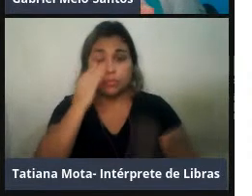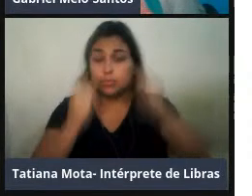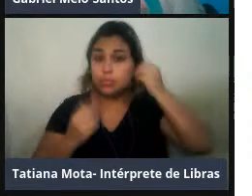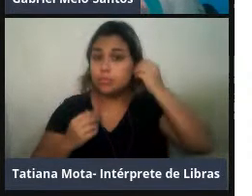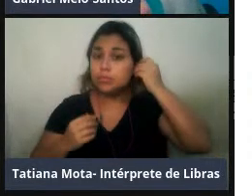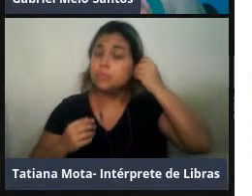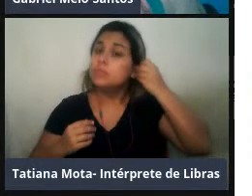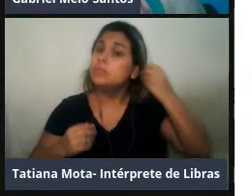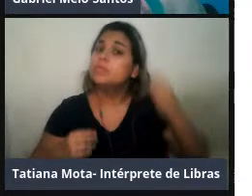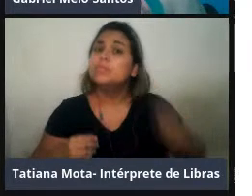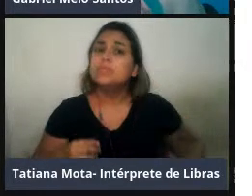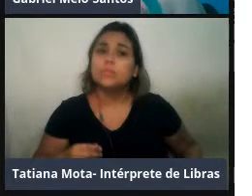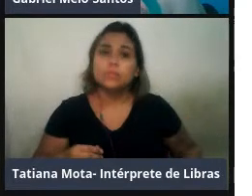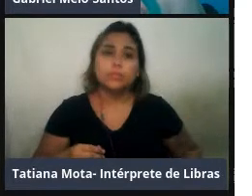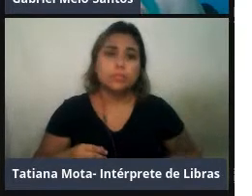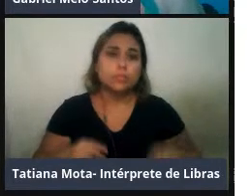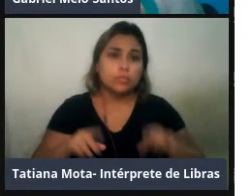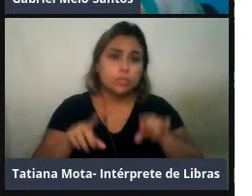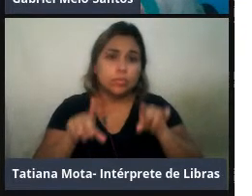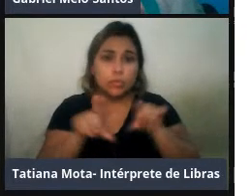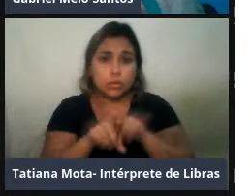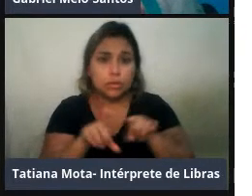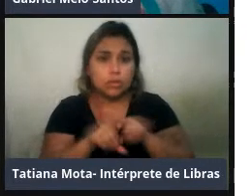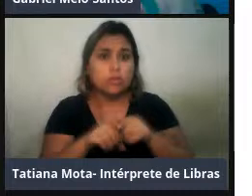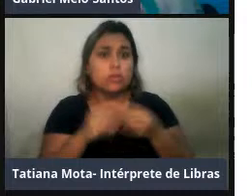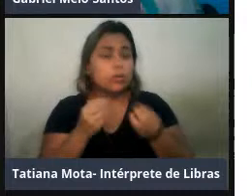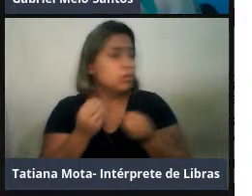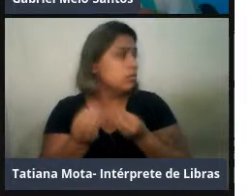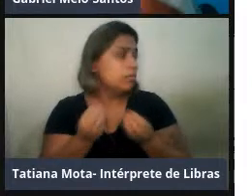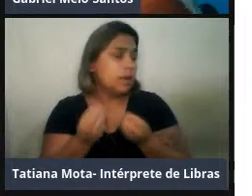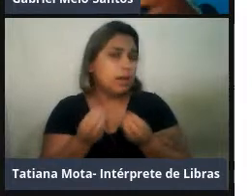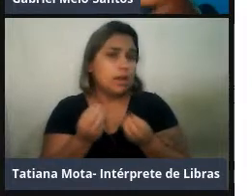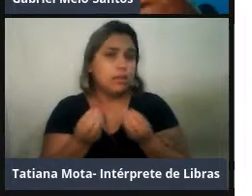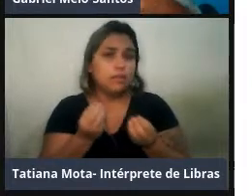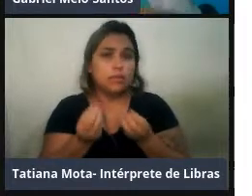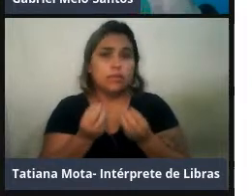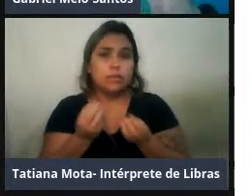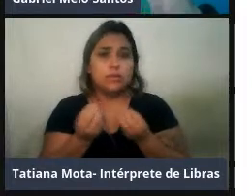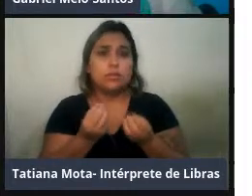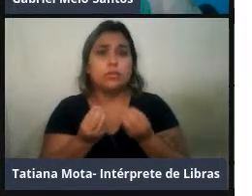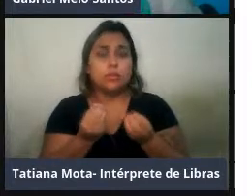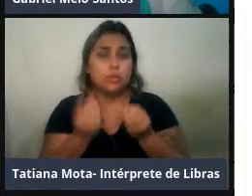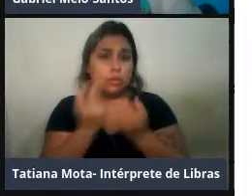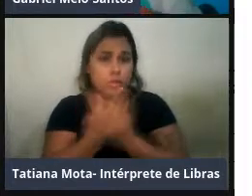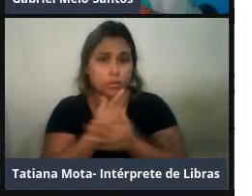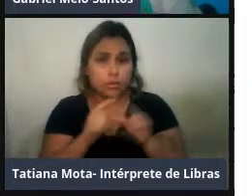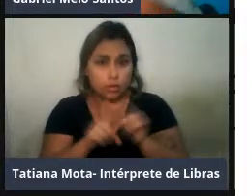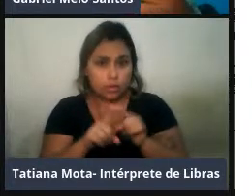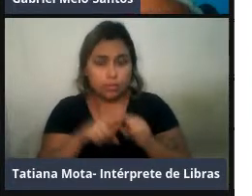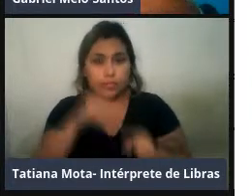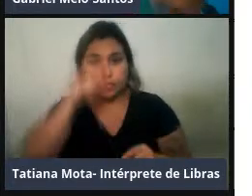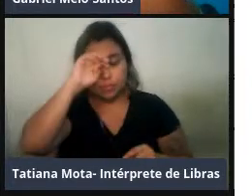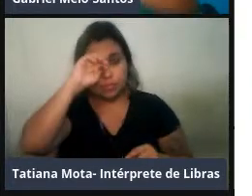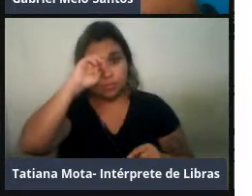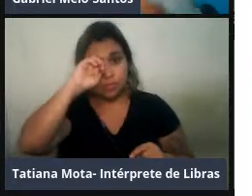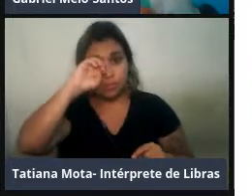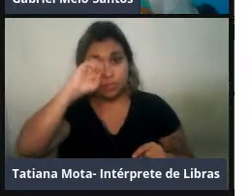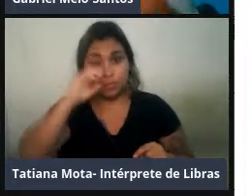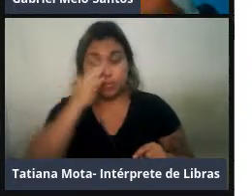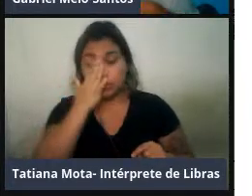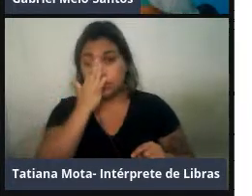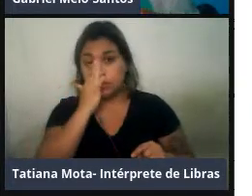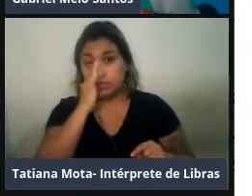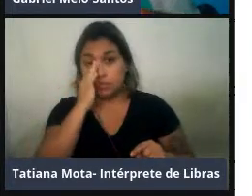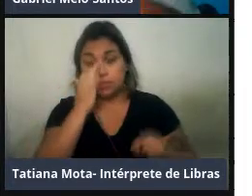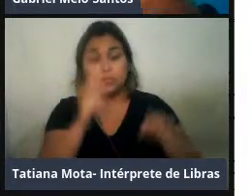Então, como alguns equipamentos tinham limitação da resposta, de frequência que